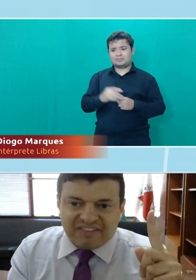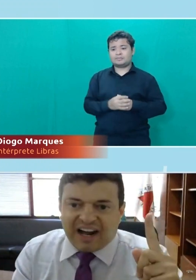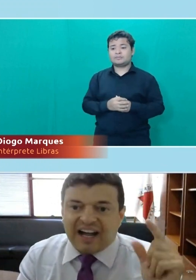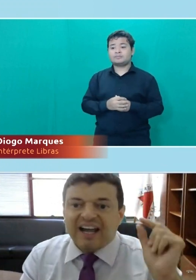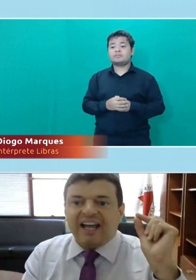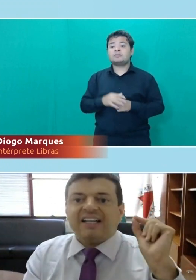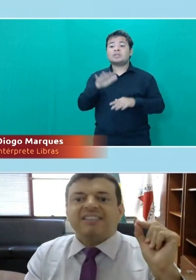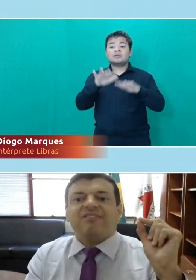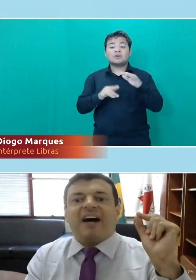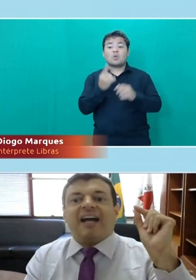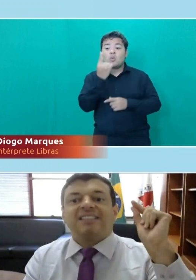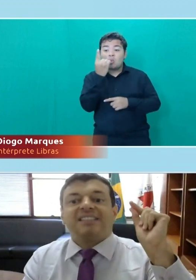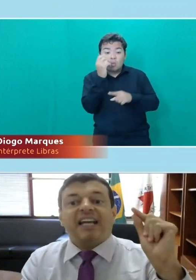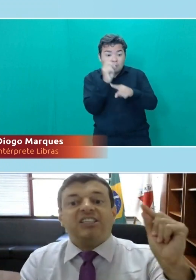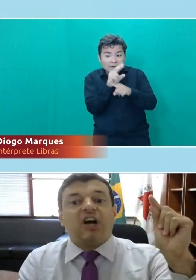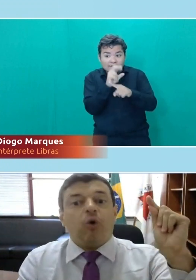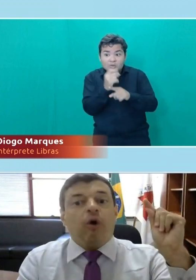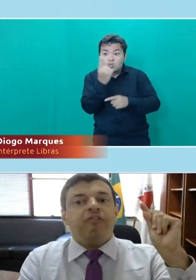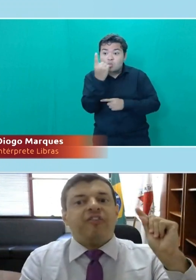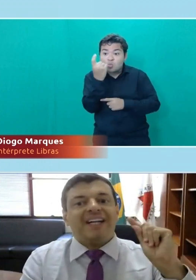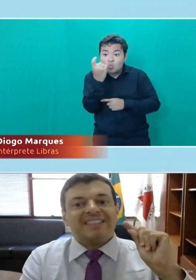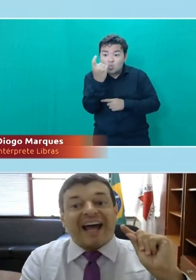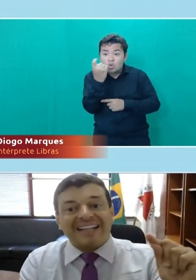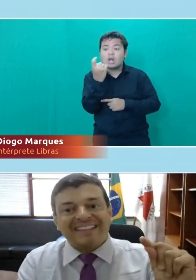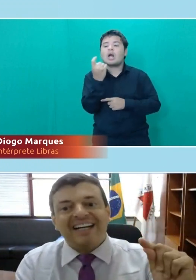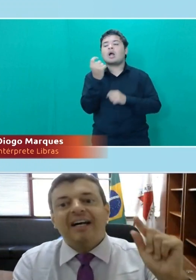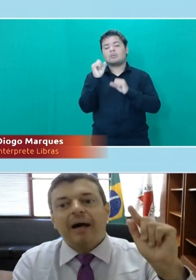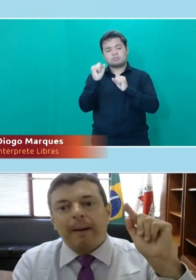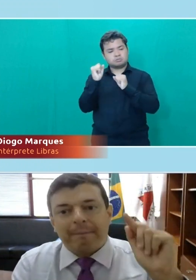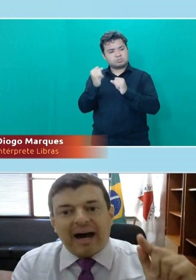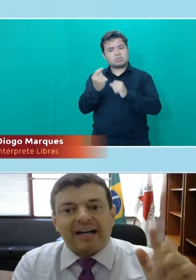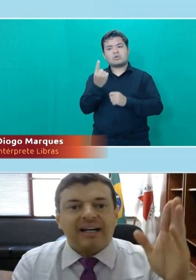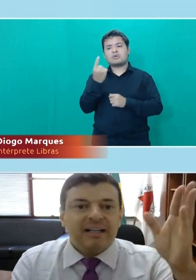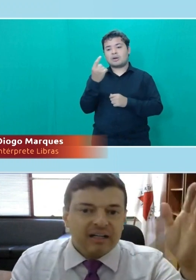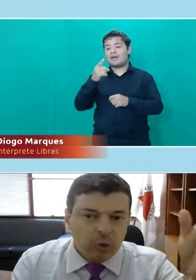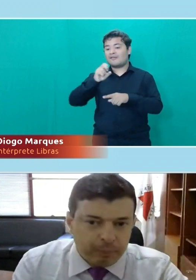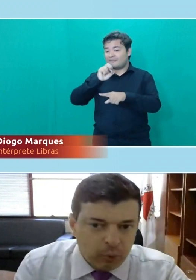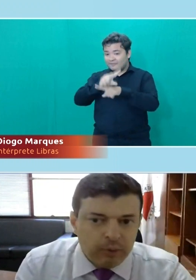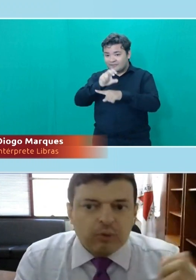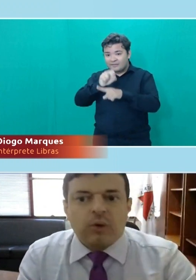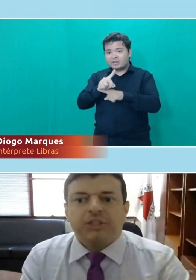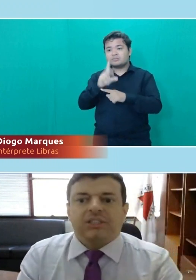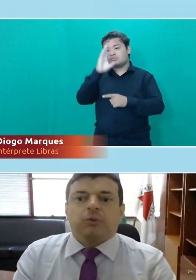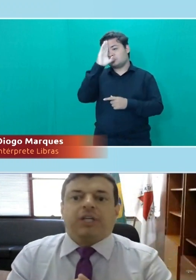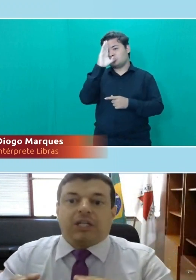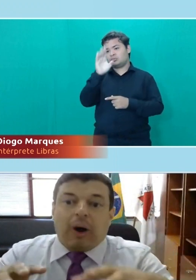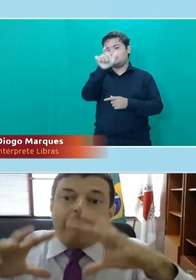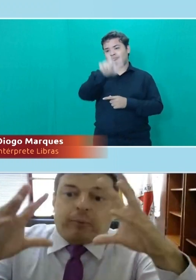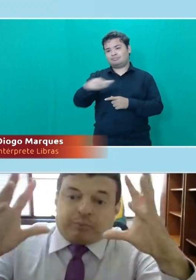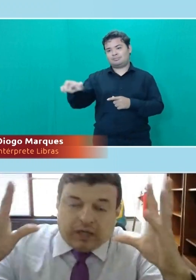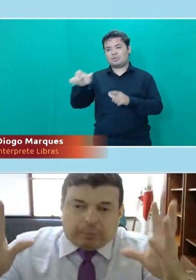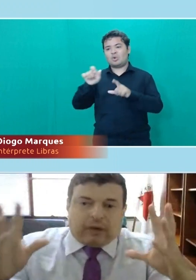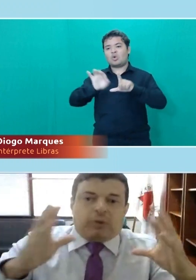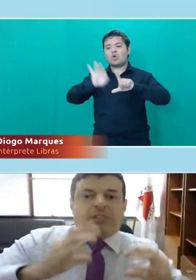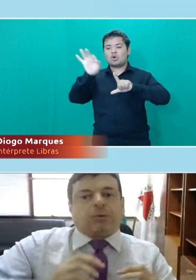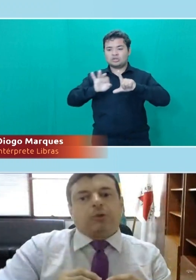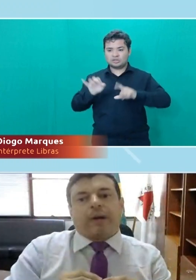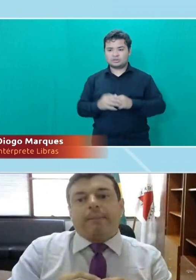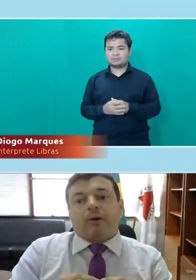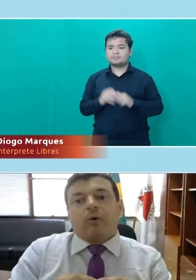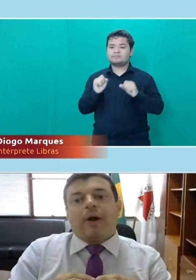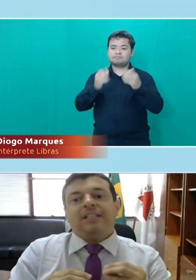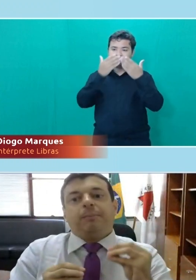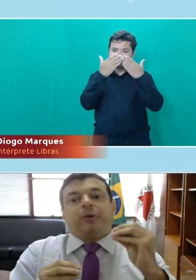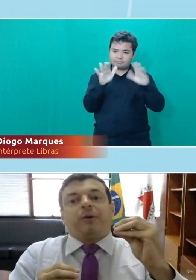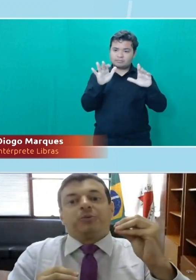única vaga, esta vaga seja ofertada para o público cotista. Ou seja, eu abro tanto para cotista